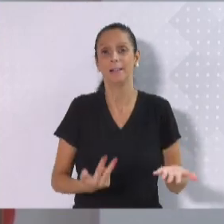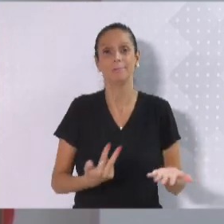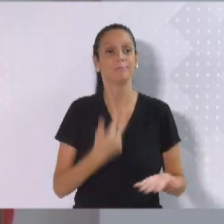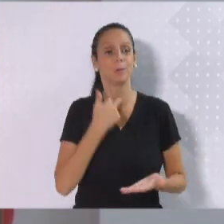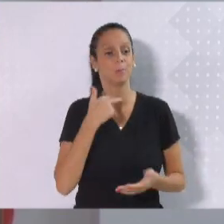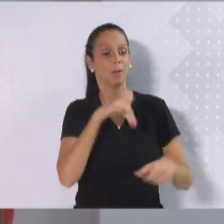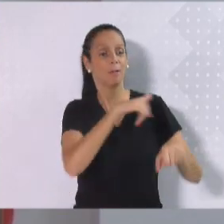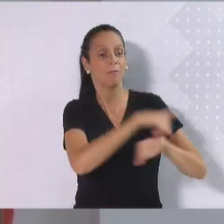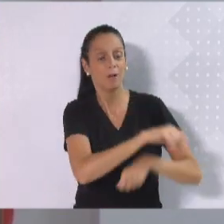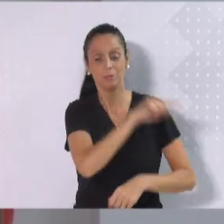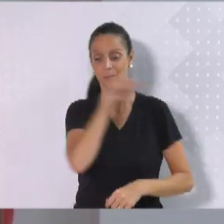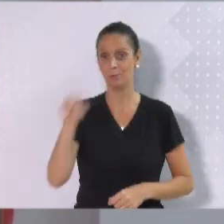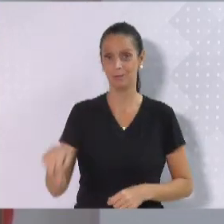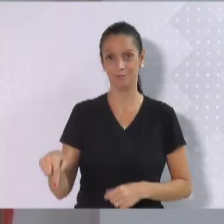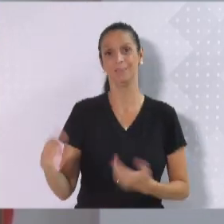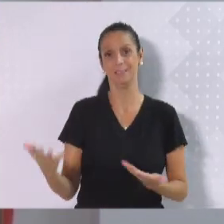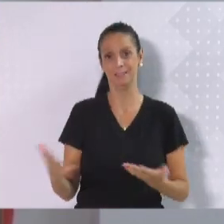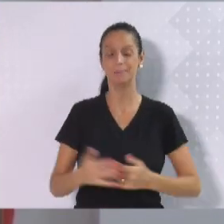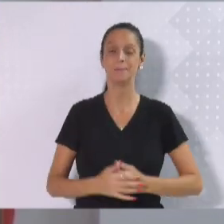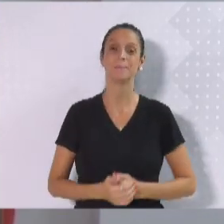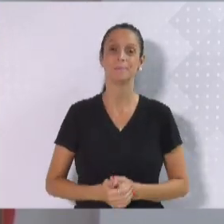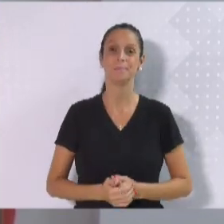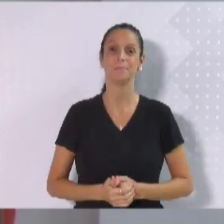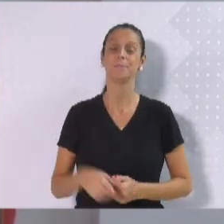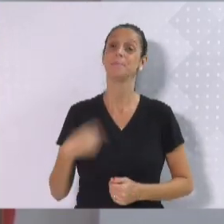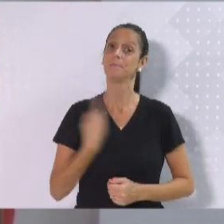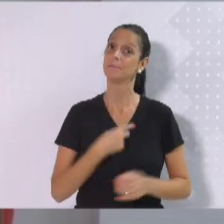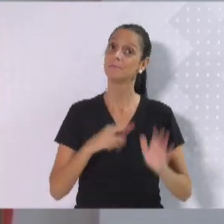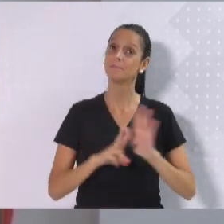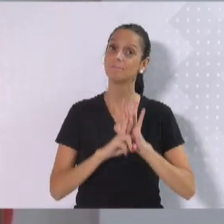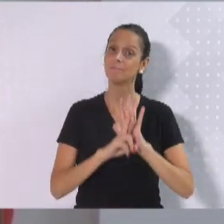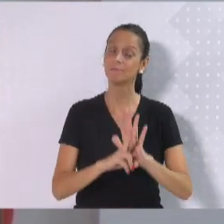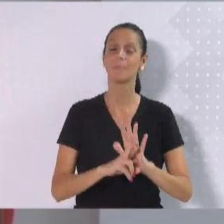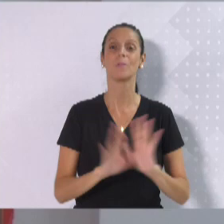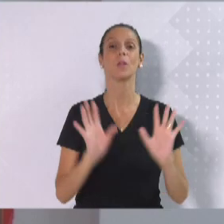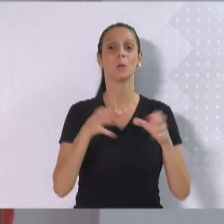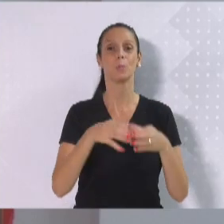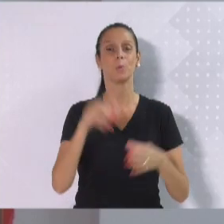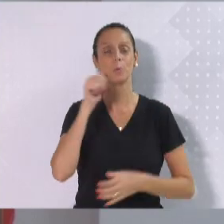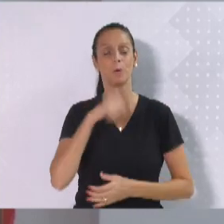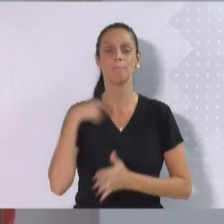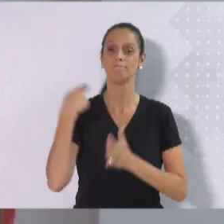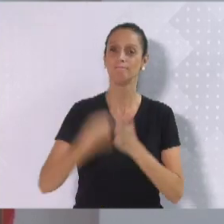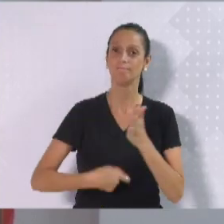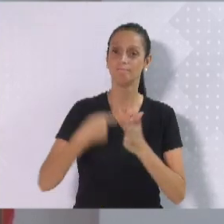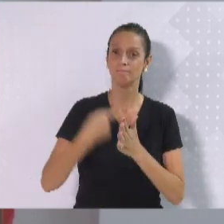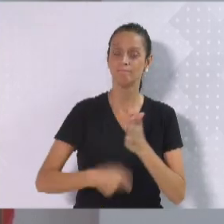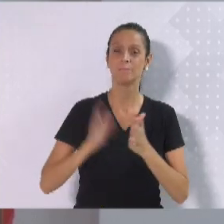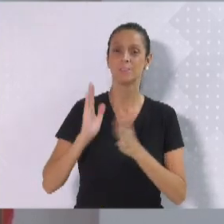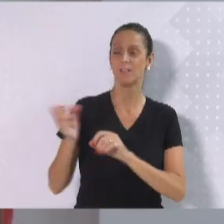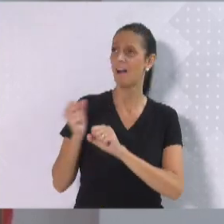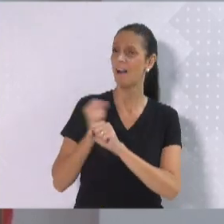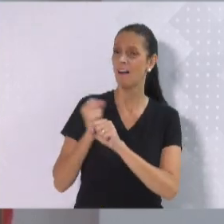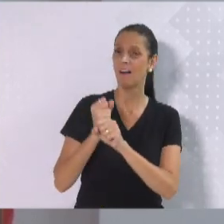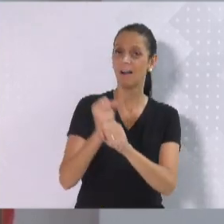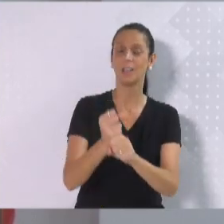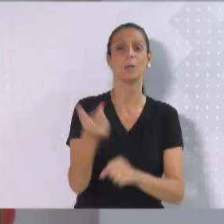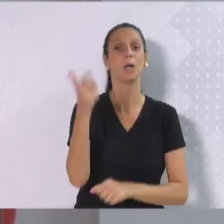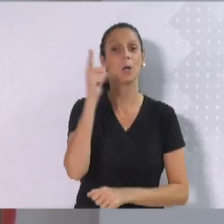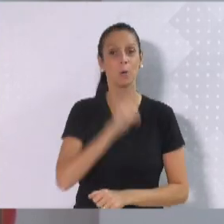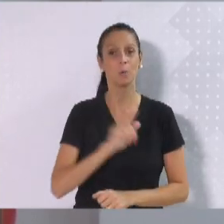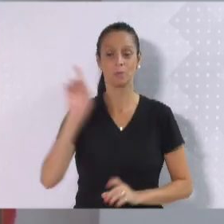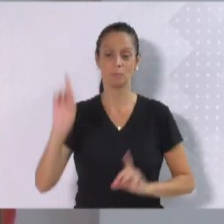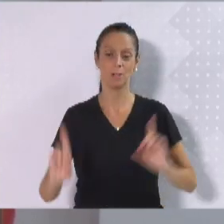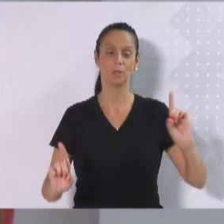horário. Estamos aqui em nome das mulheres que lutam e atuam há décadas por direitos iguais, pela